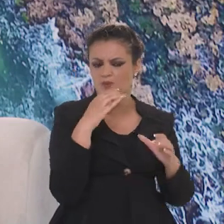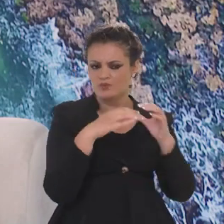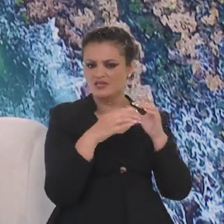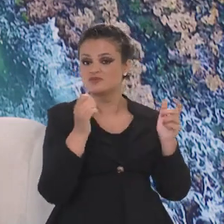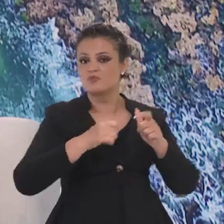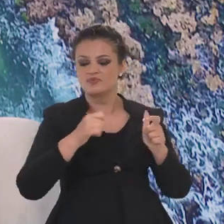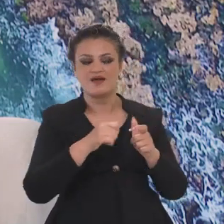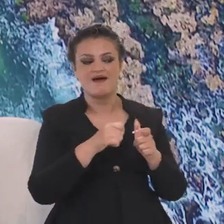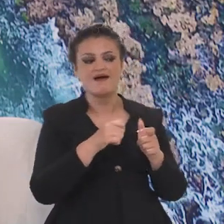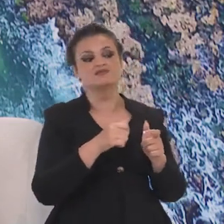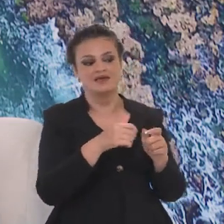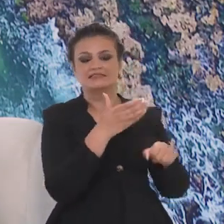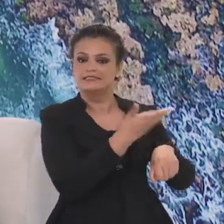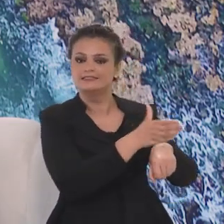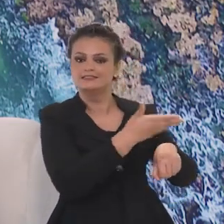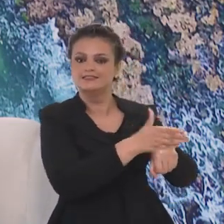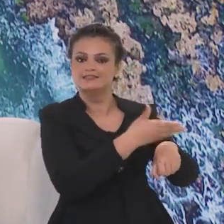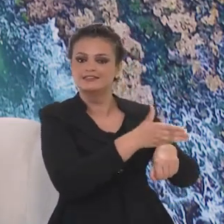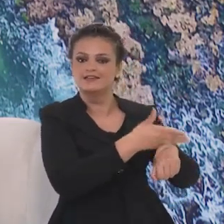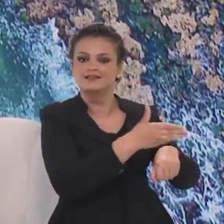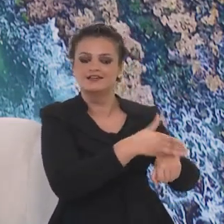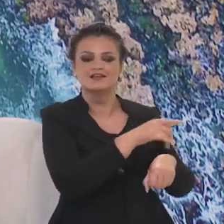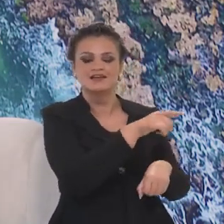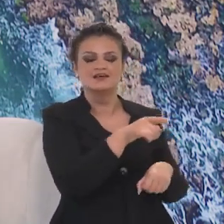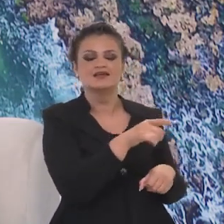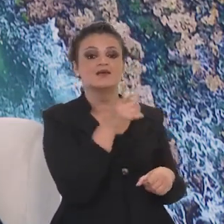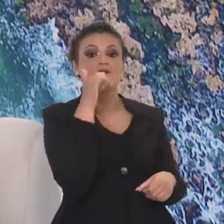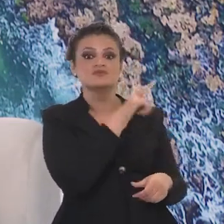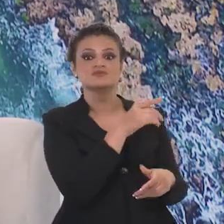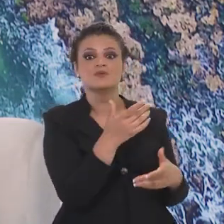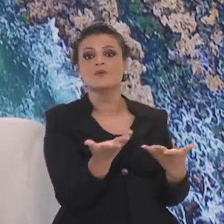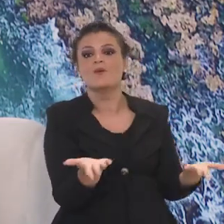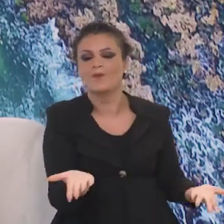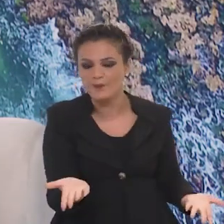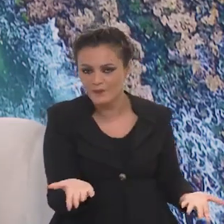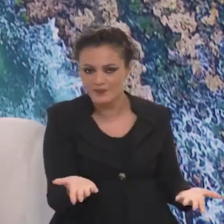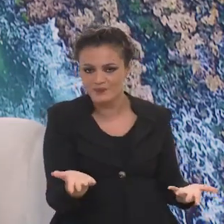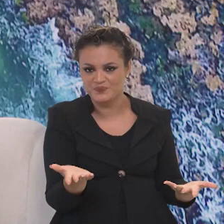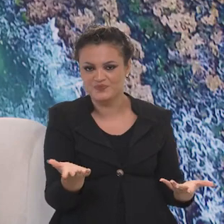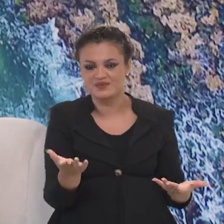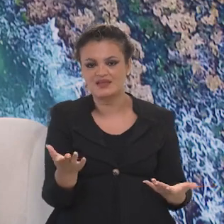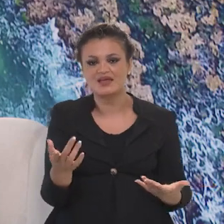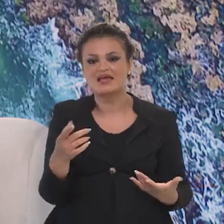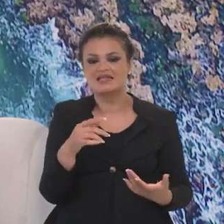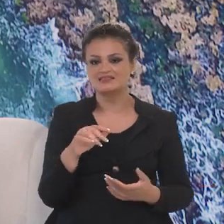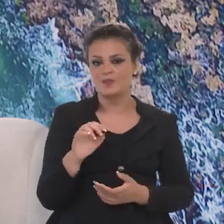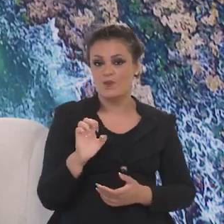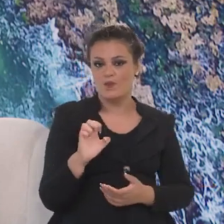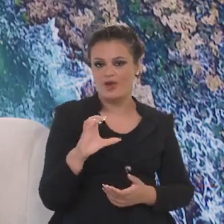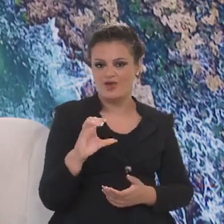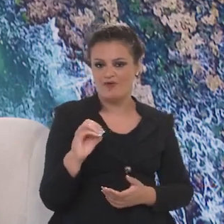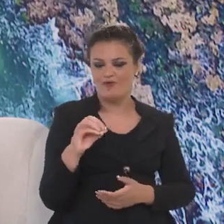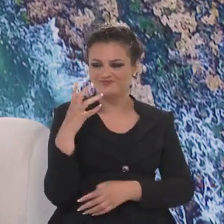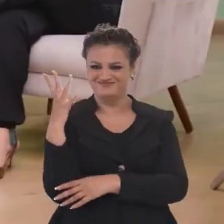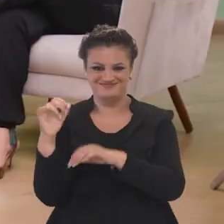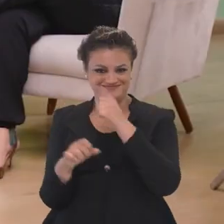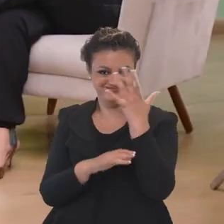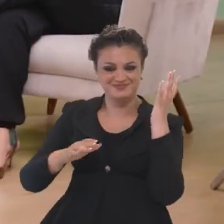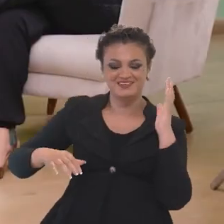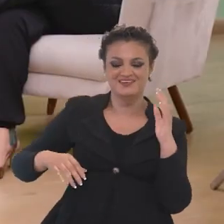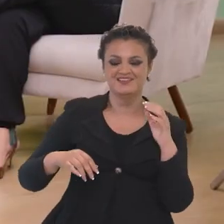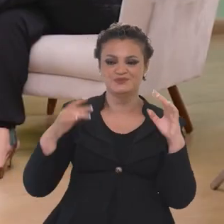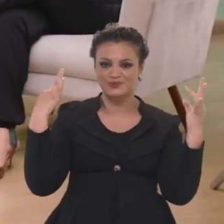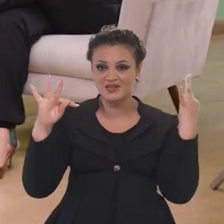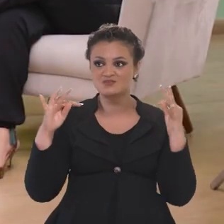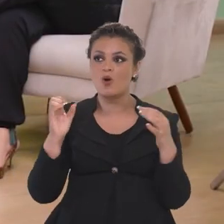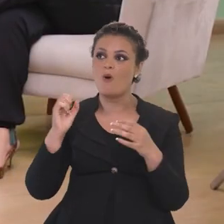prioritária para capacitar a mão de obra e qual seria o tipo de serviço em função do tipo, porque tem uma coisa é o ecoturismo, outra é sol e praia,